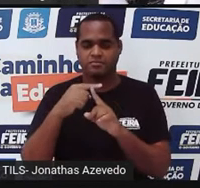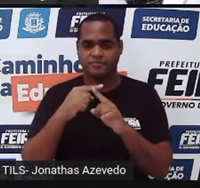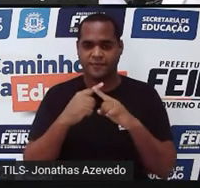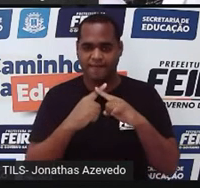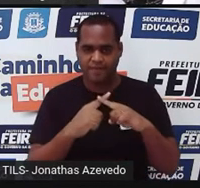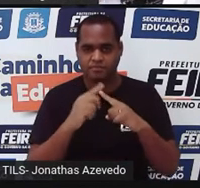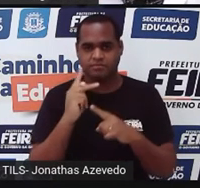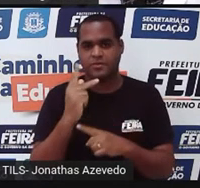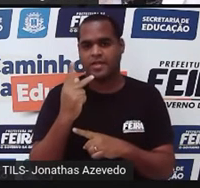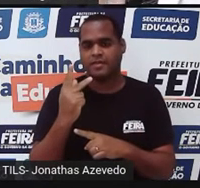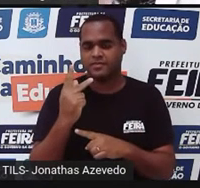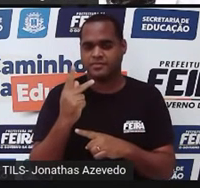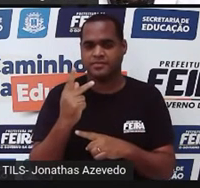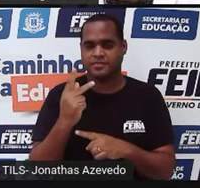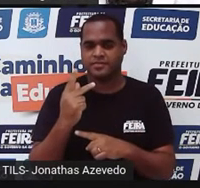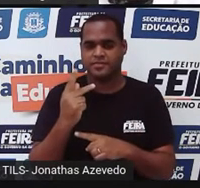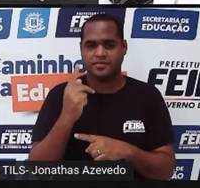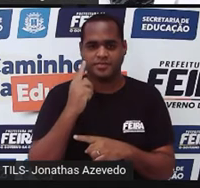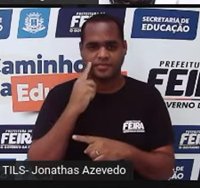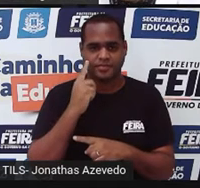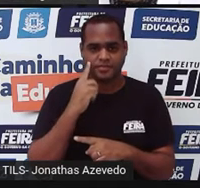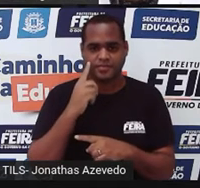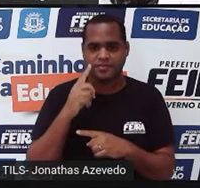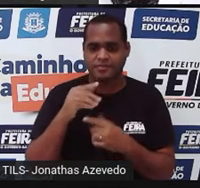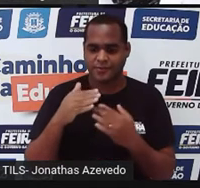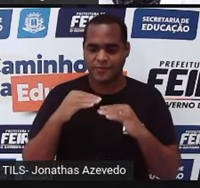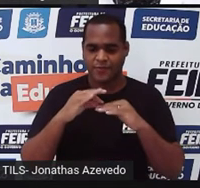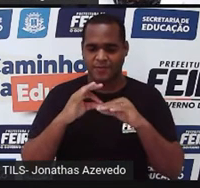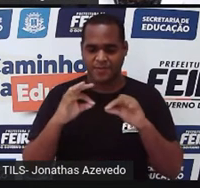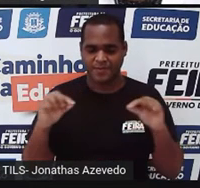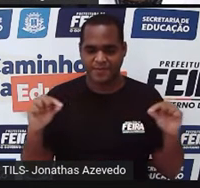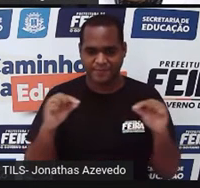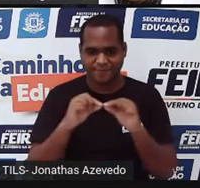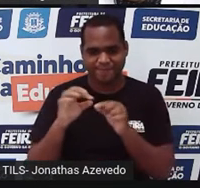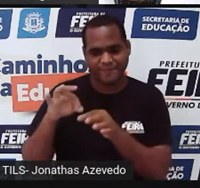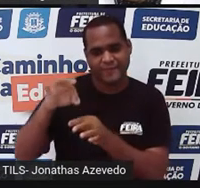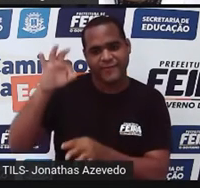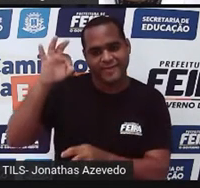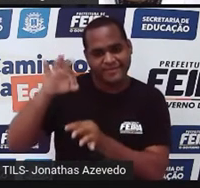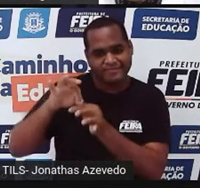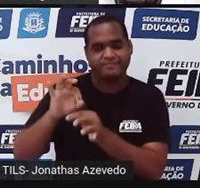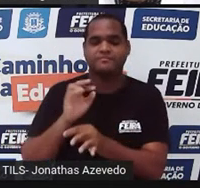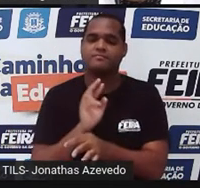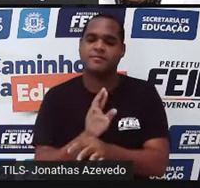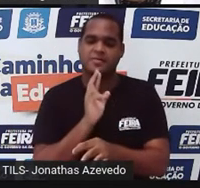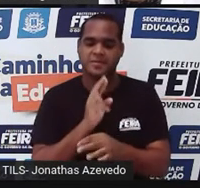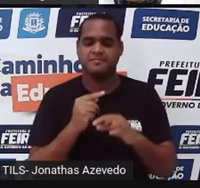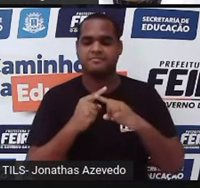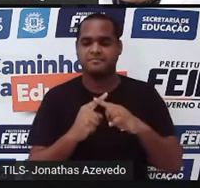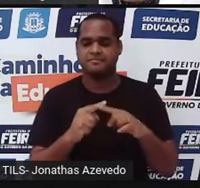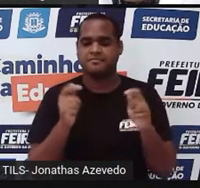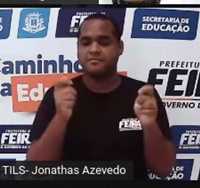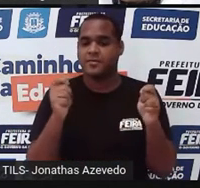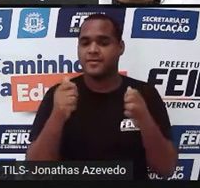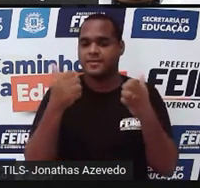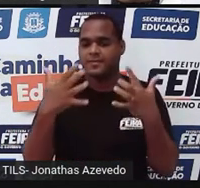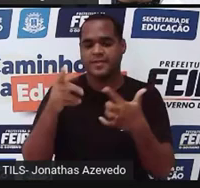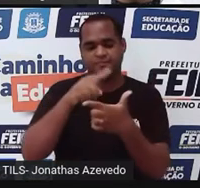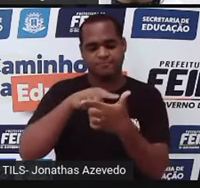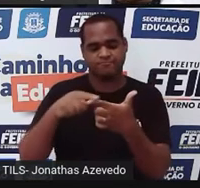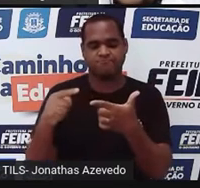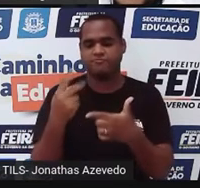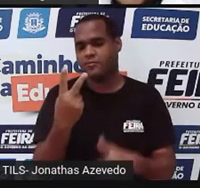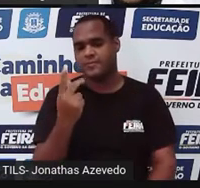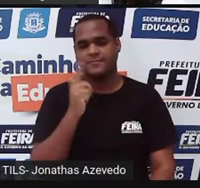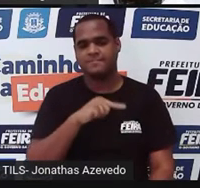Base, né? Aliás, comprimento vezes altura. E o resultado dessa multiplicação, depois, divide por dois.